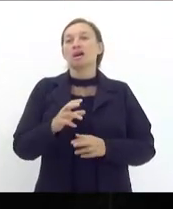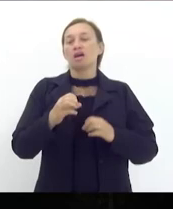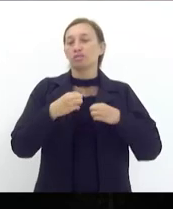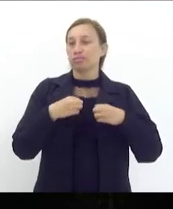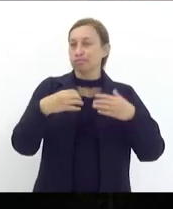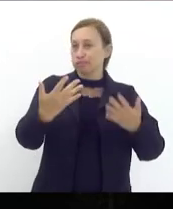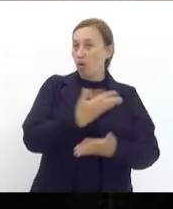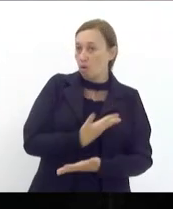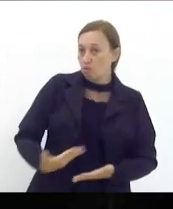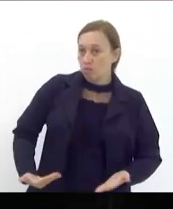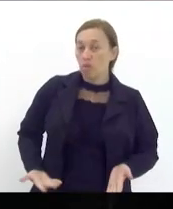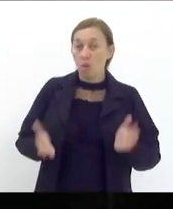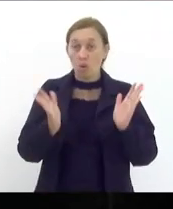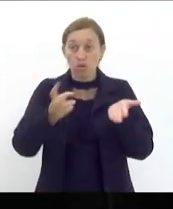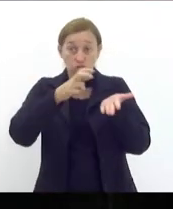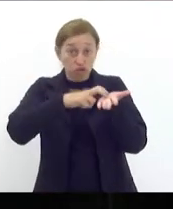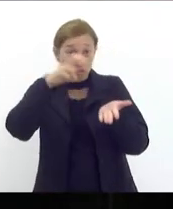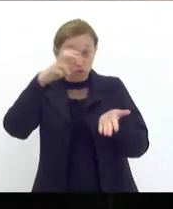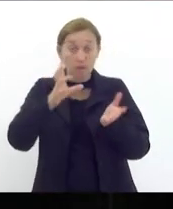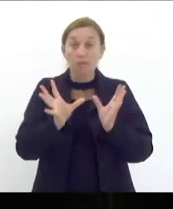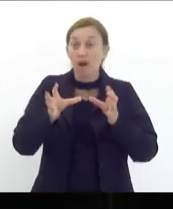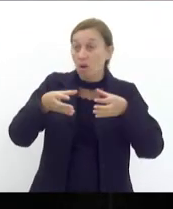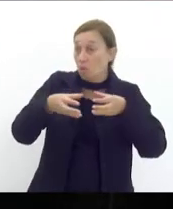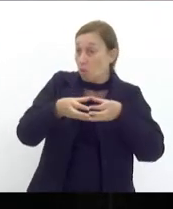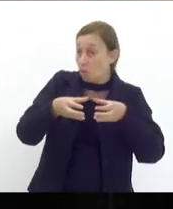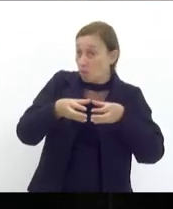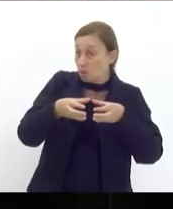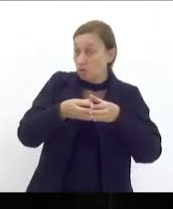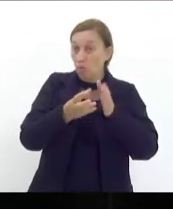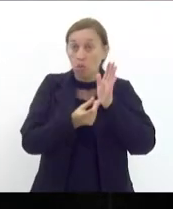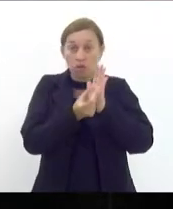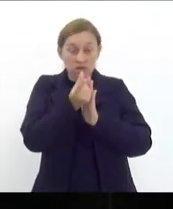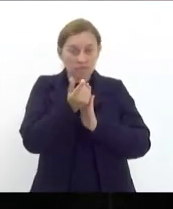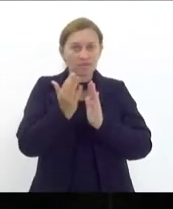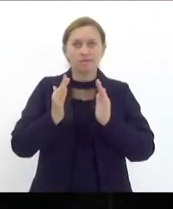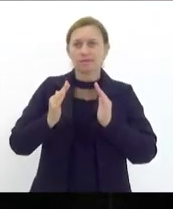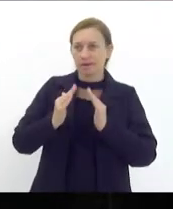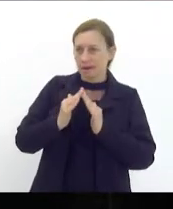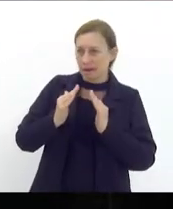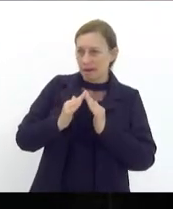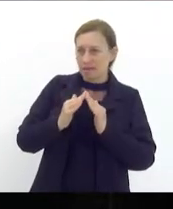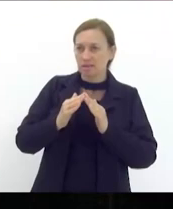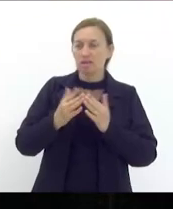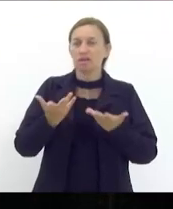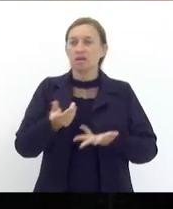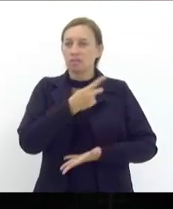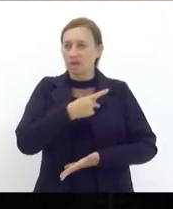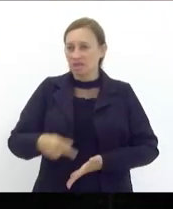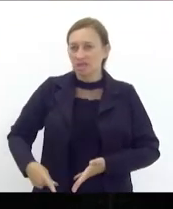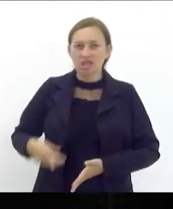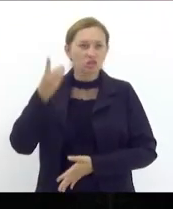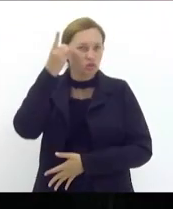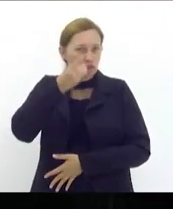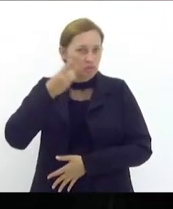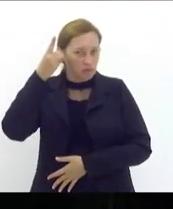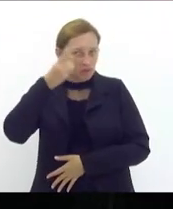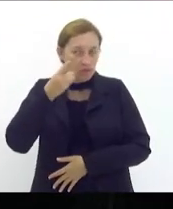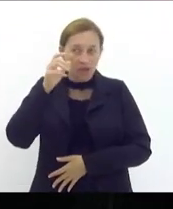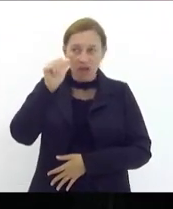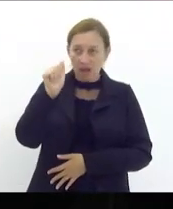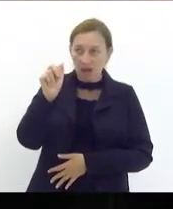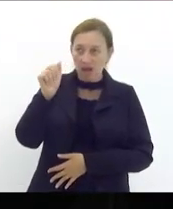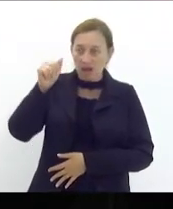realizada hoje pela manhã pela comissão de orçamento desta casa sob a presidência do deputado André